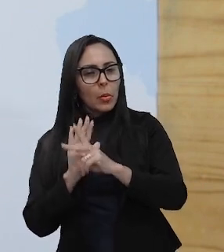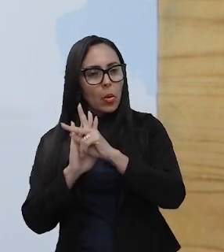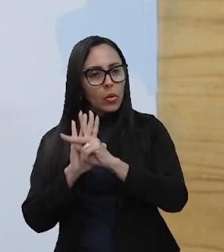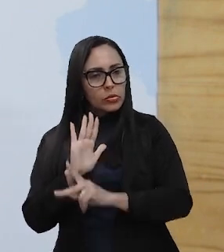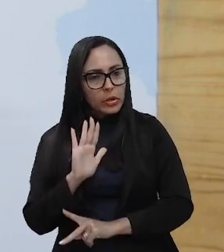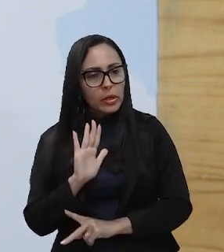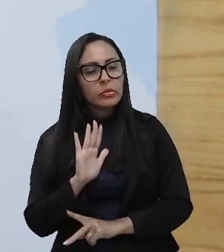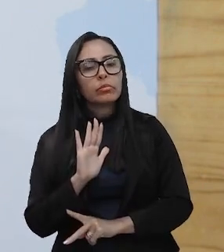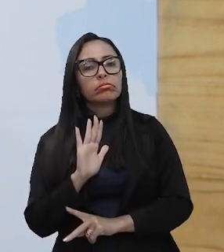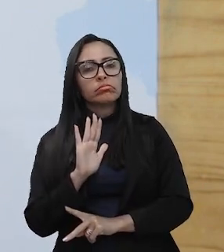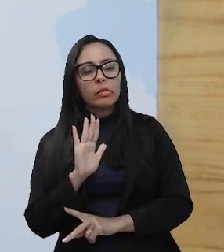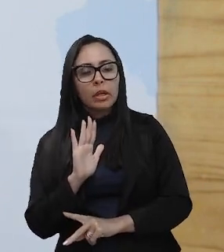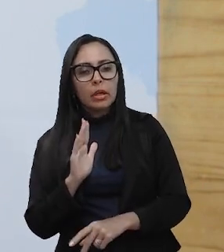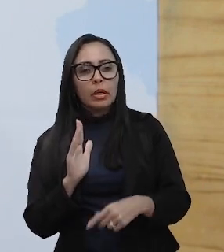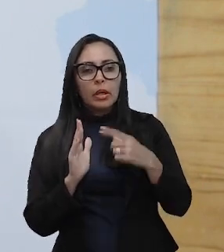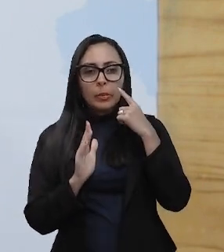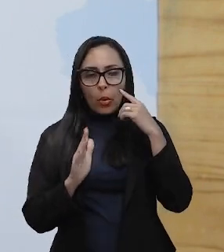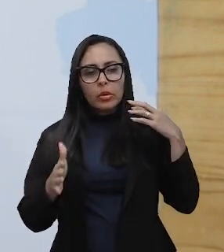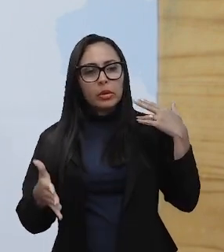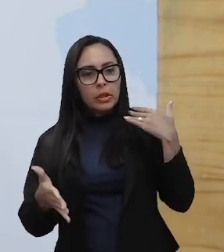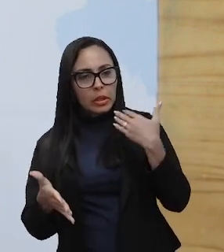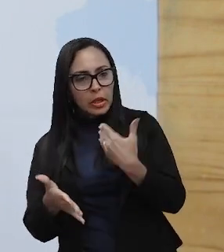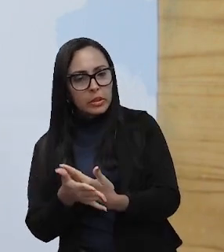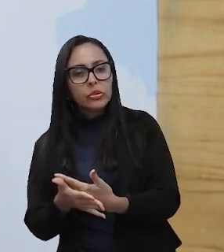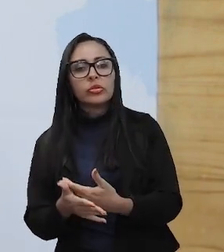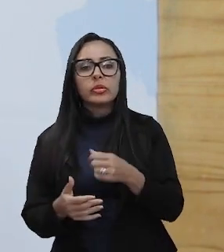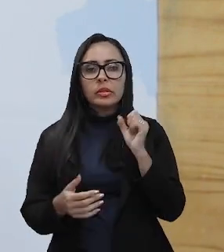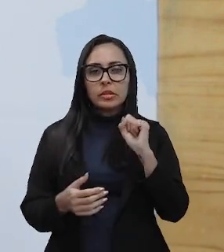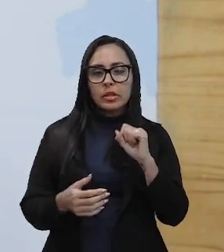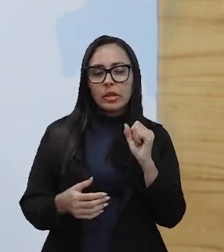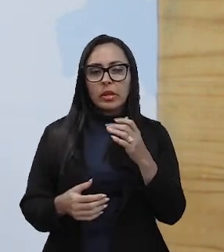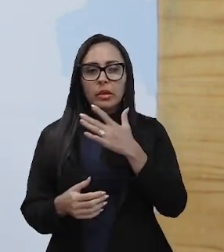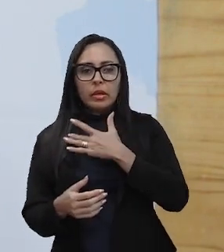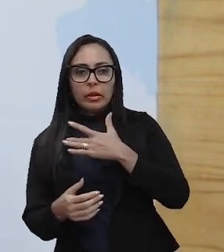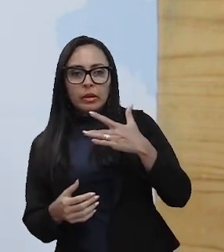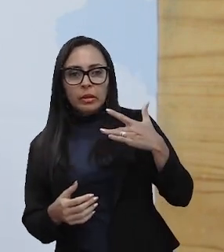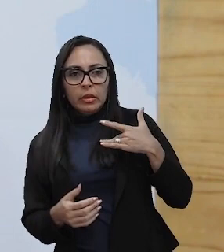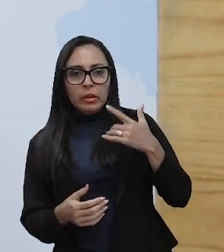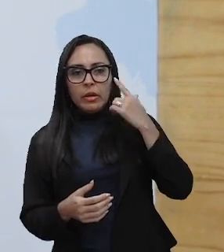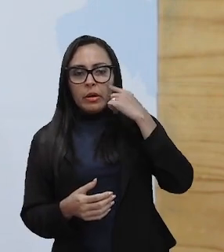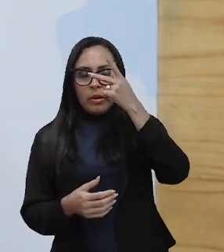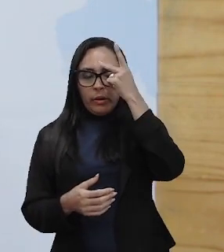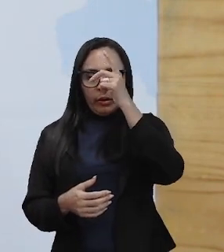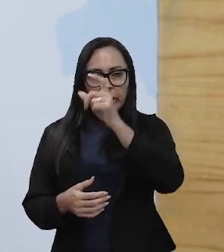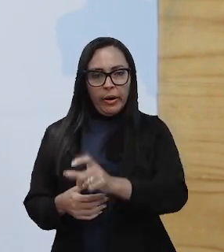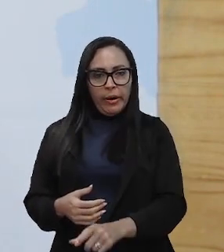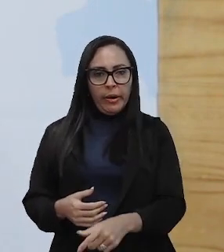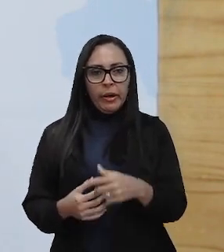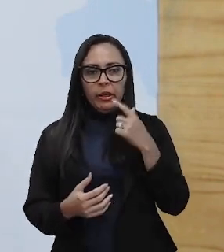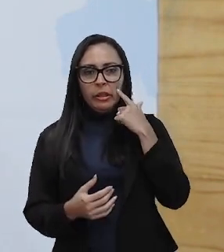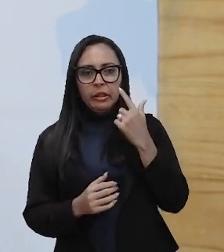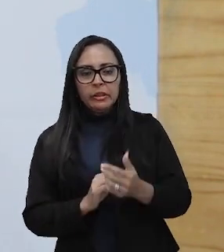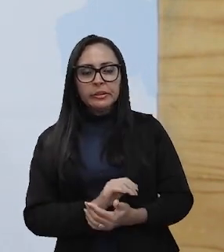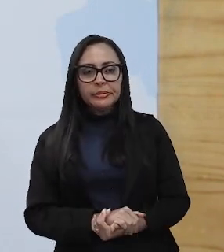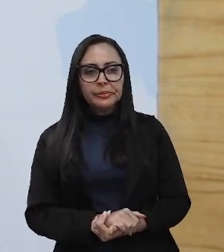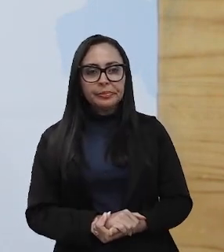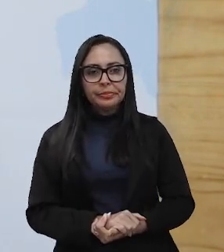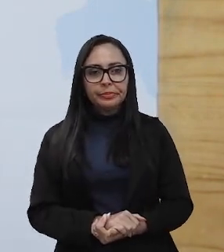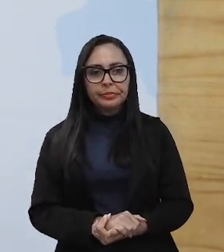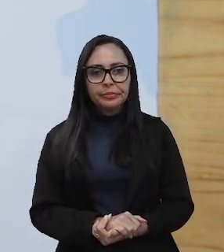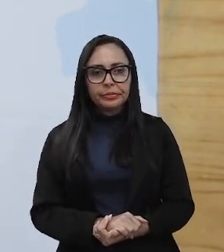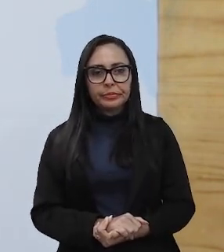de interiores pode afetar, sim, na saúde cognitiva daquele trabalhador, a depender das decisões que forem tomadas,